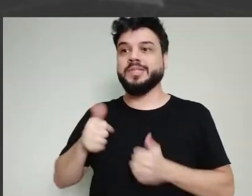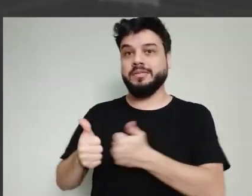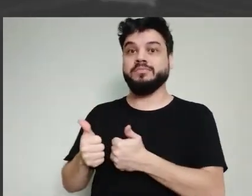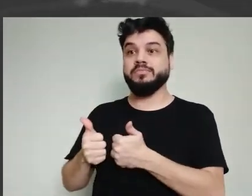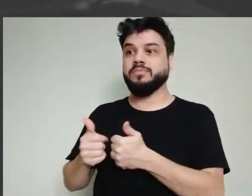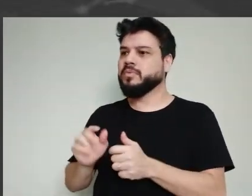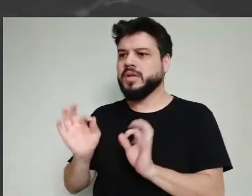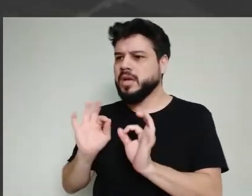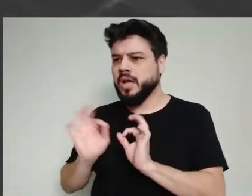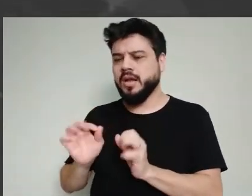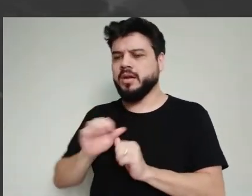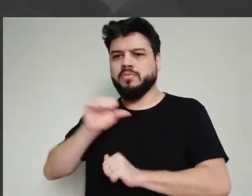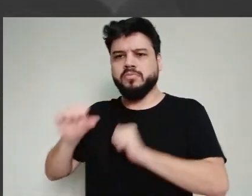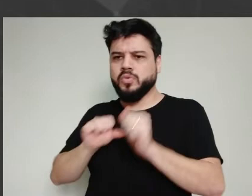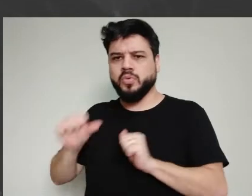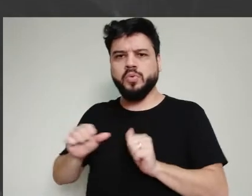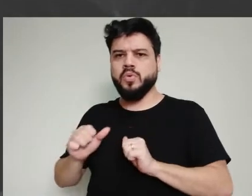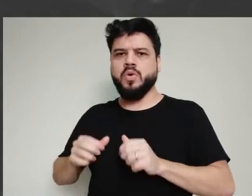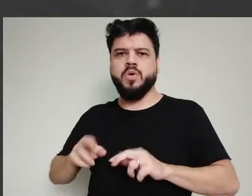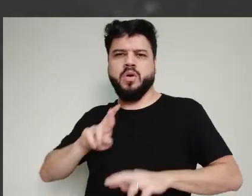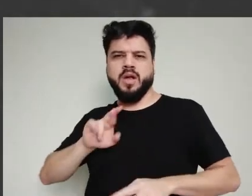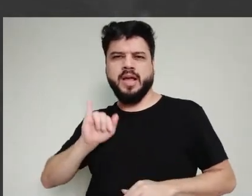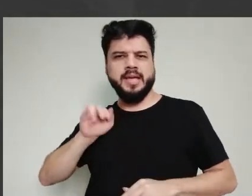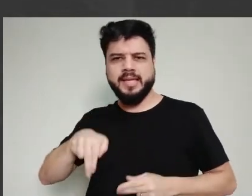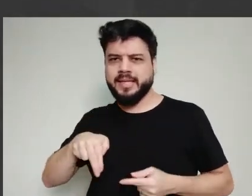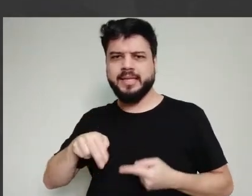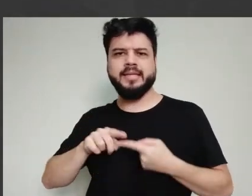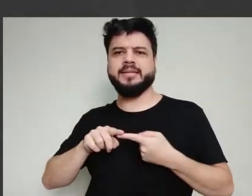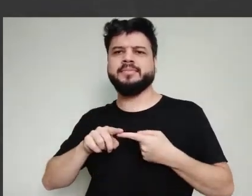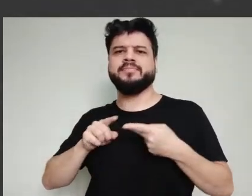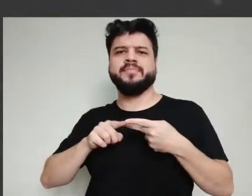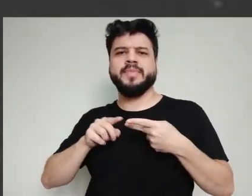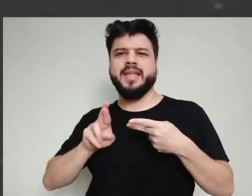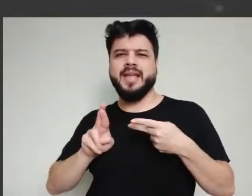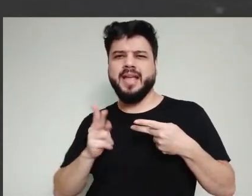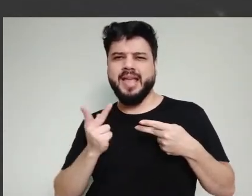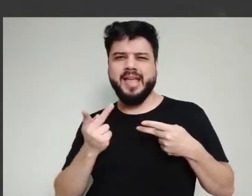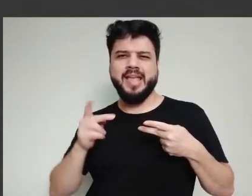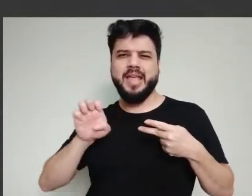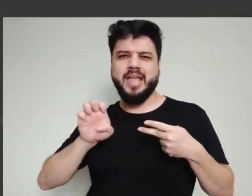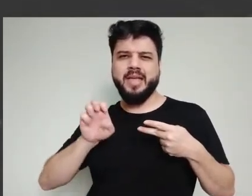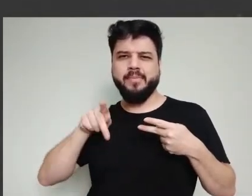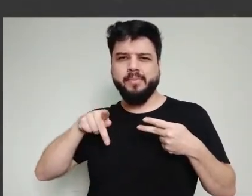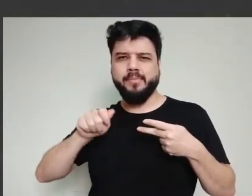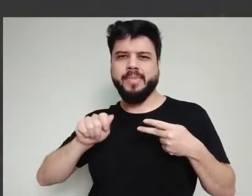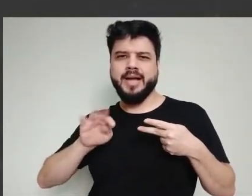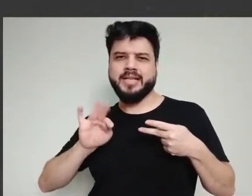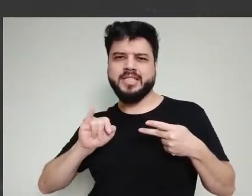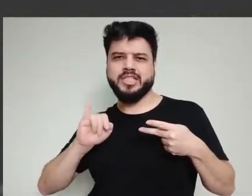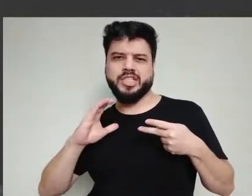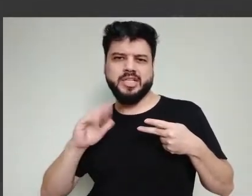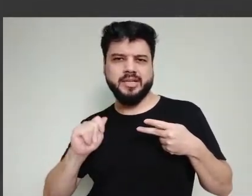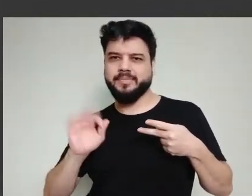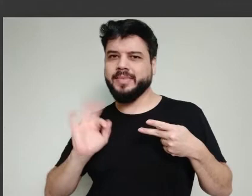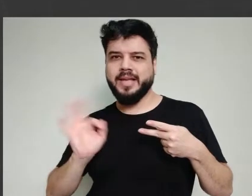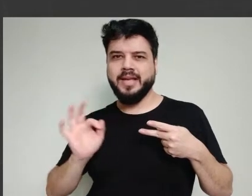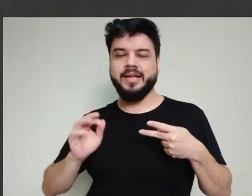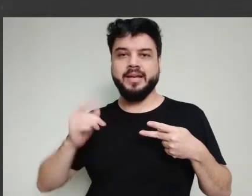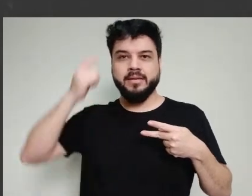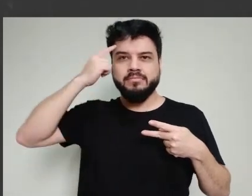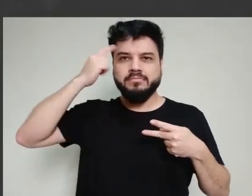sistêmica nesses animais. Nenhuma alteração renal. Nenhuma alteração hepática. Nenhuma alteração neurológica. Nada.